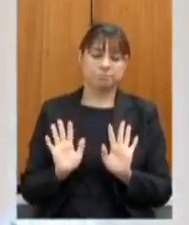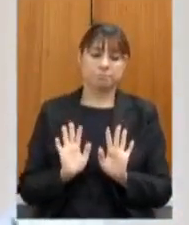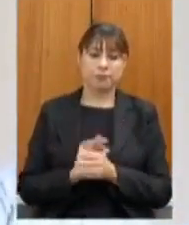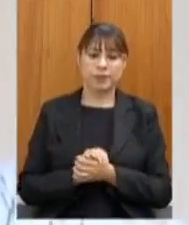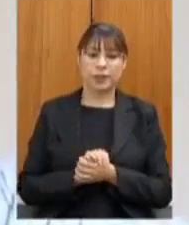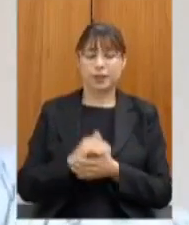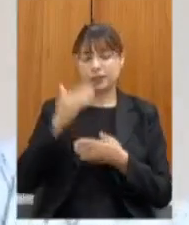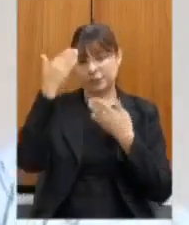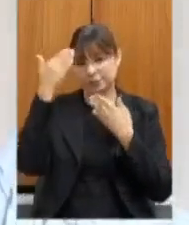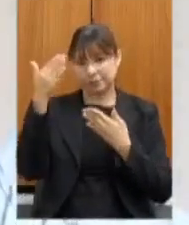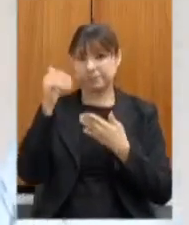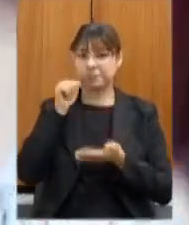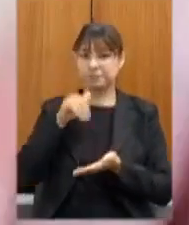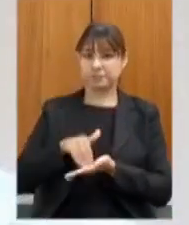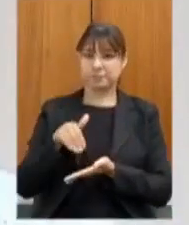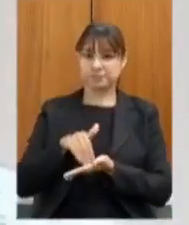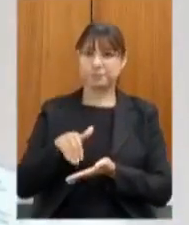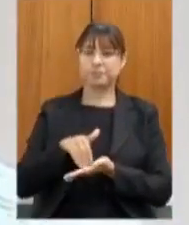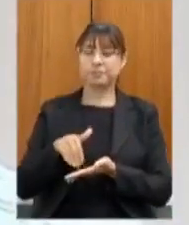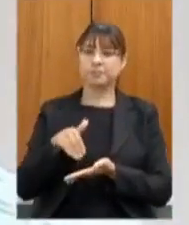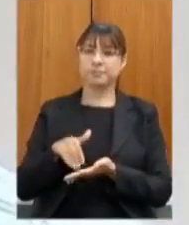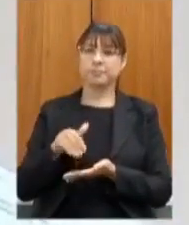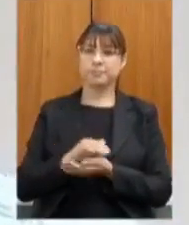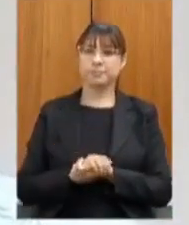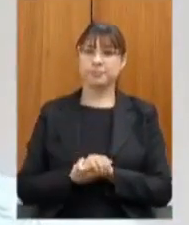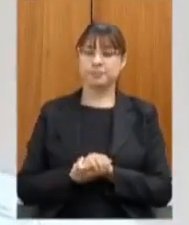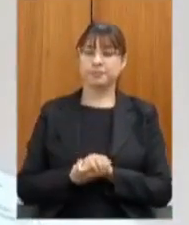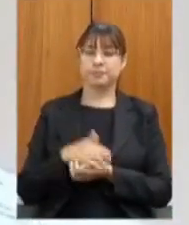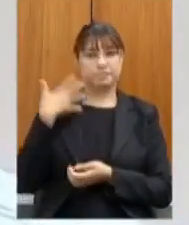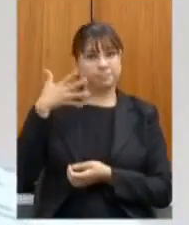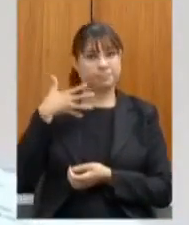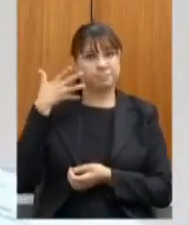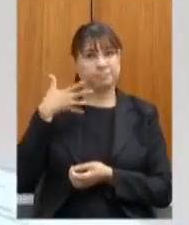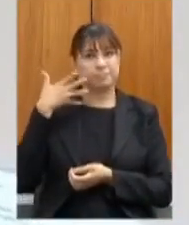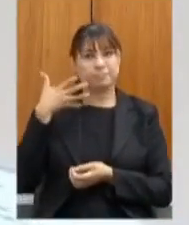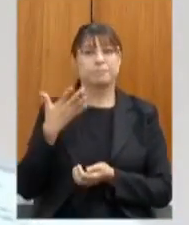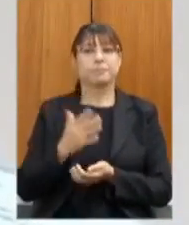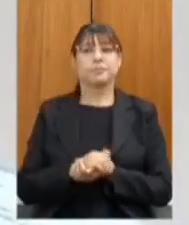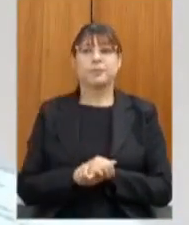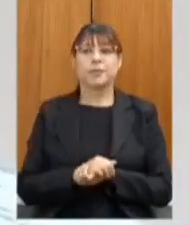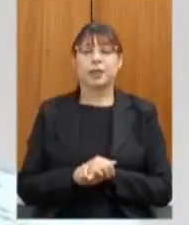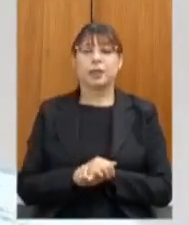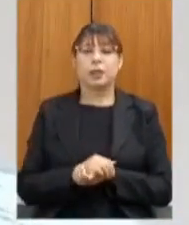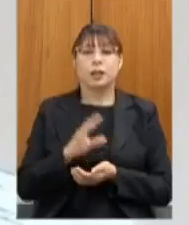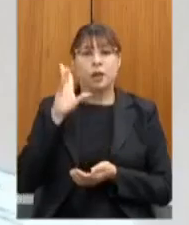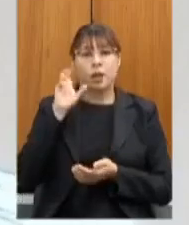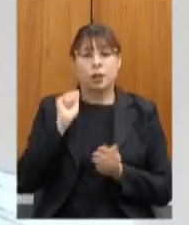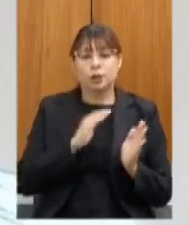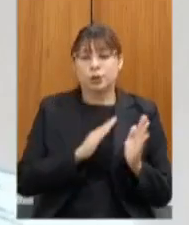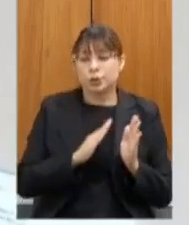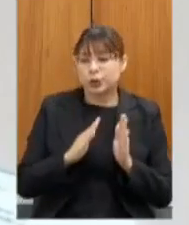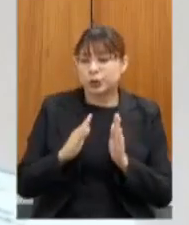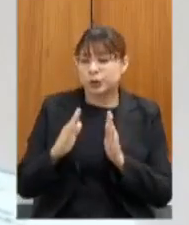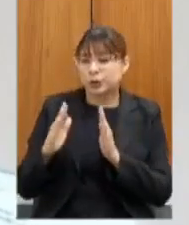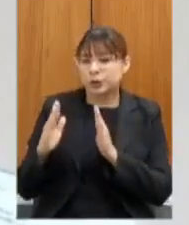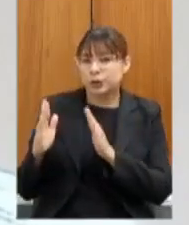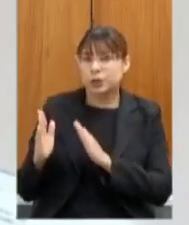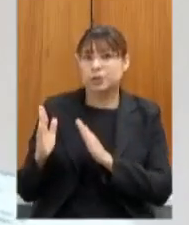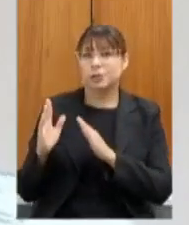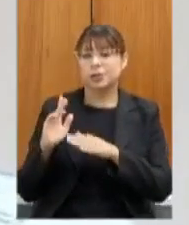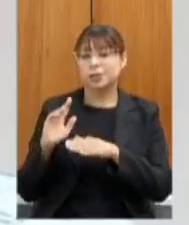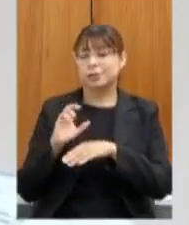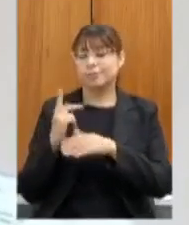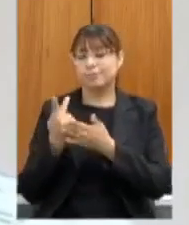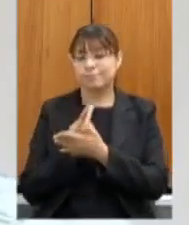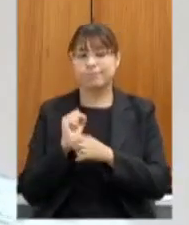agradecer a secretária pela explanação e acho que durante esse período todo dessa pandemia